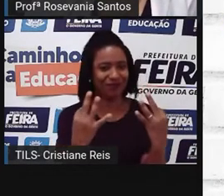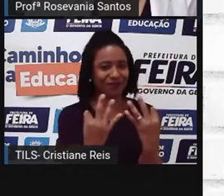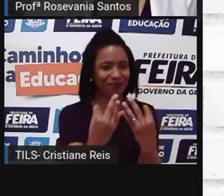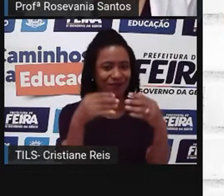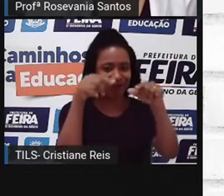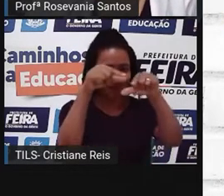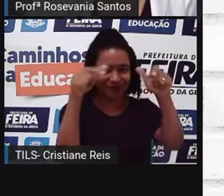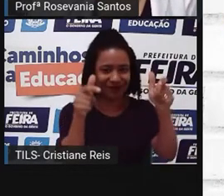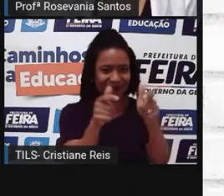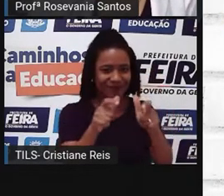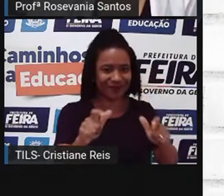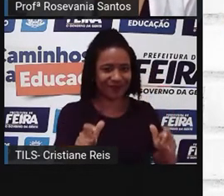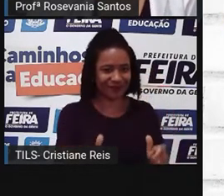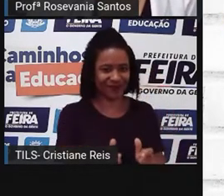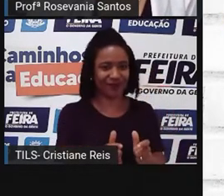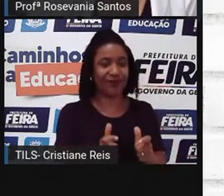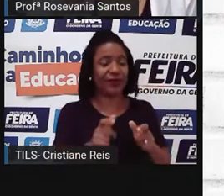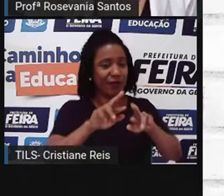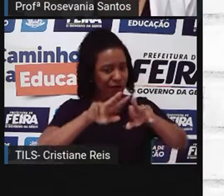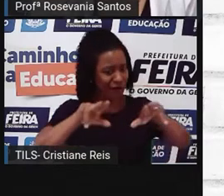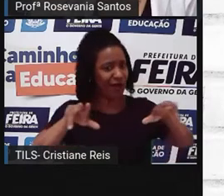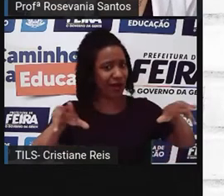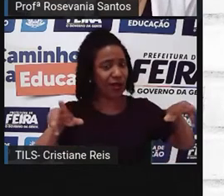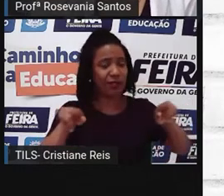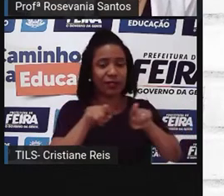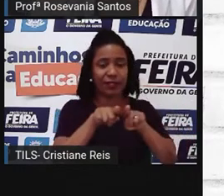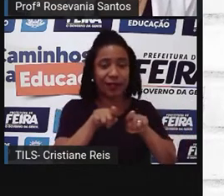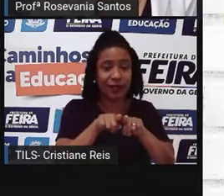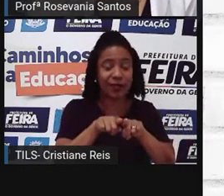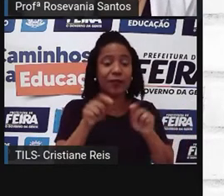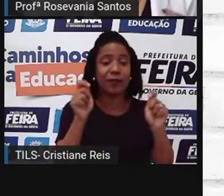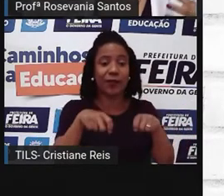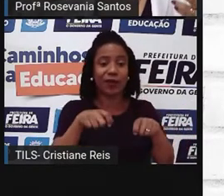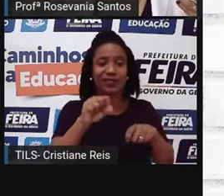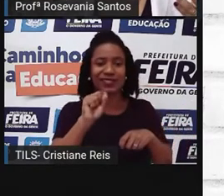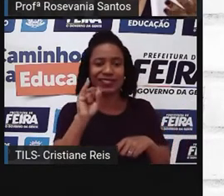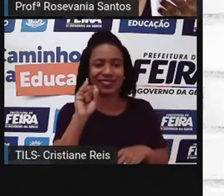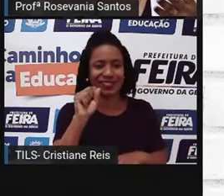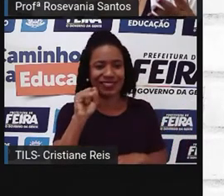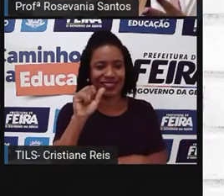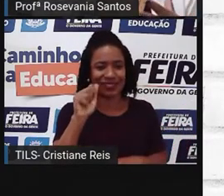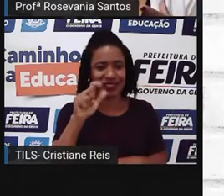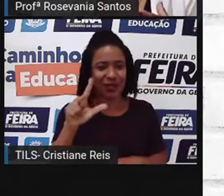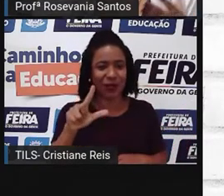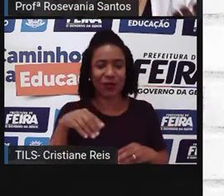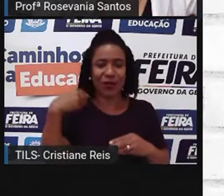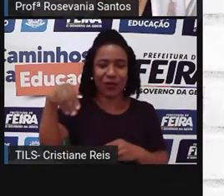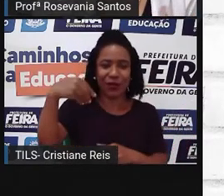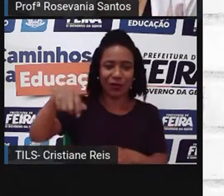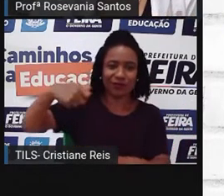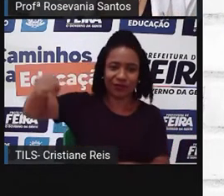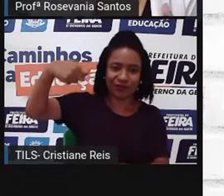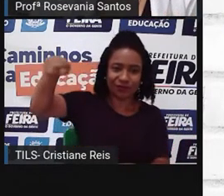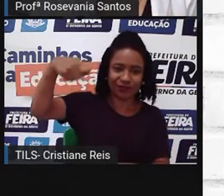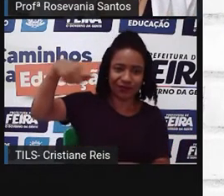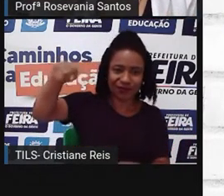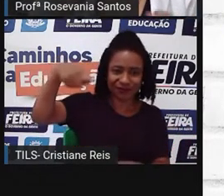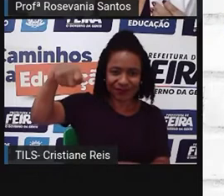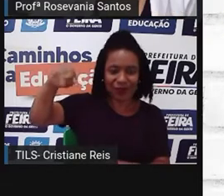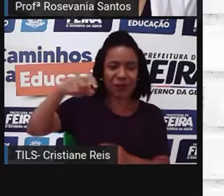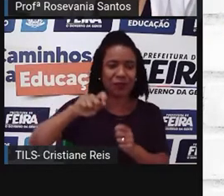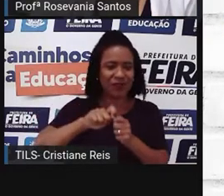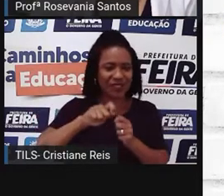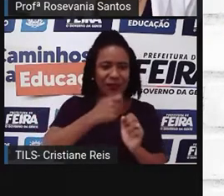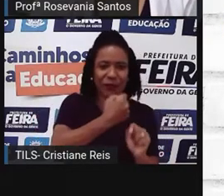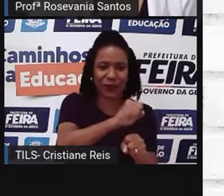também de produtos ligados com o sisal, ligados com a palha. Além da produção de vasos,